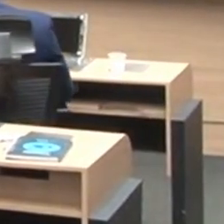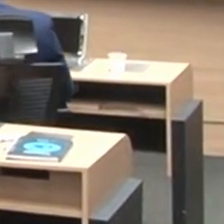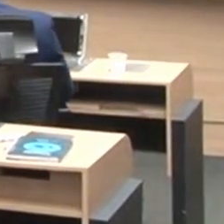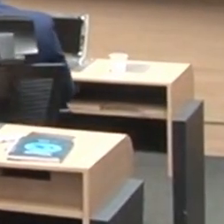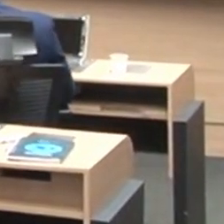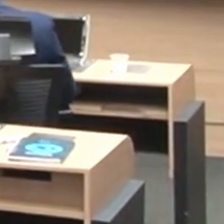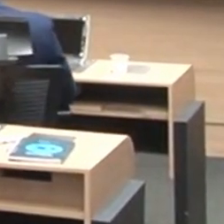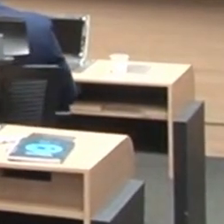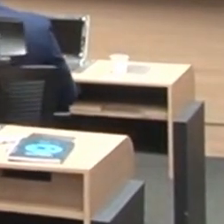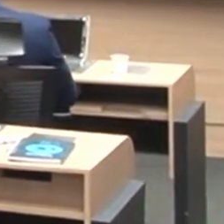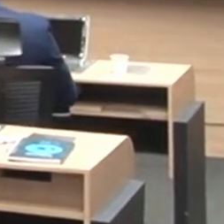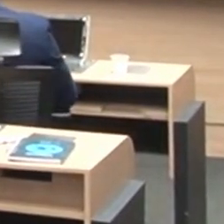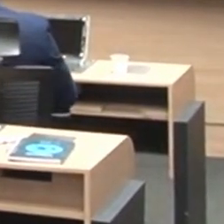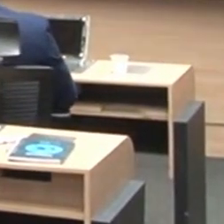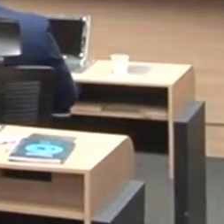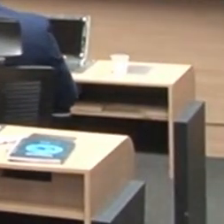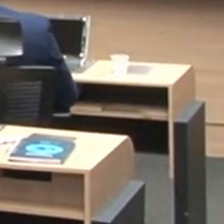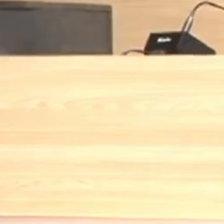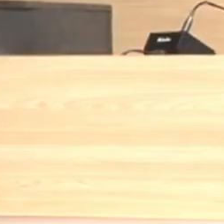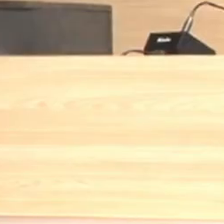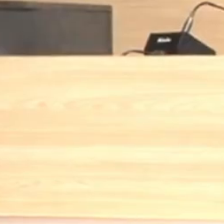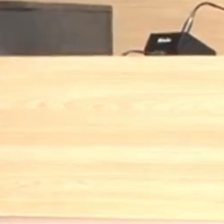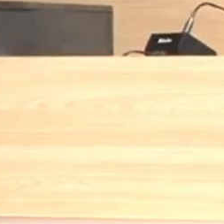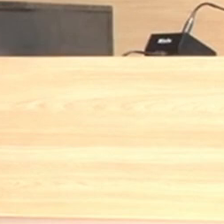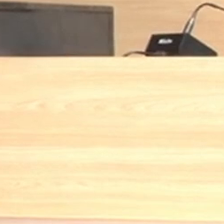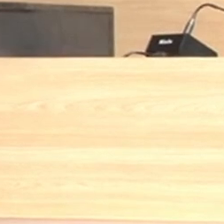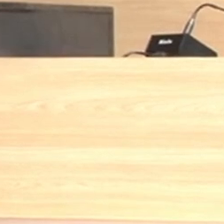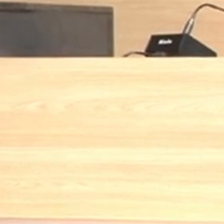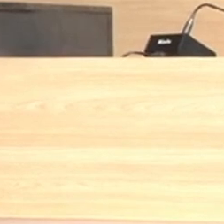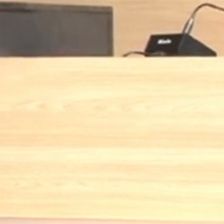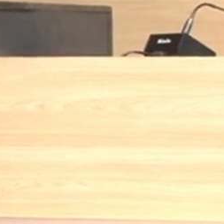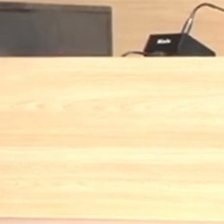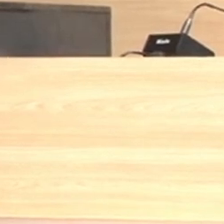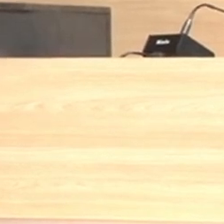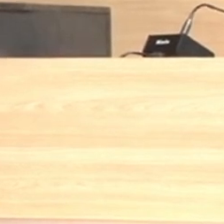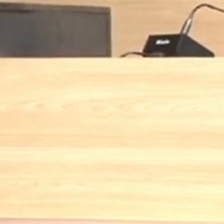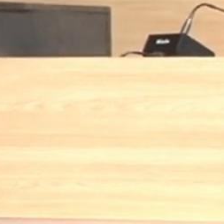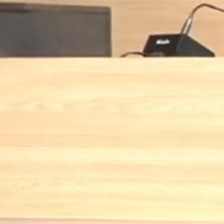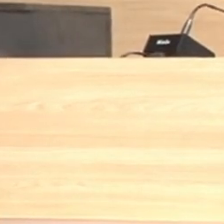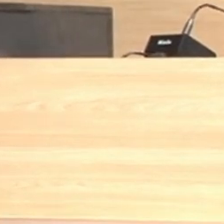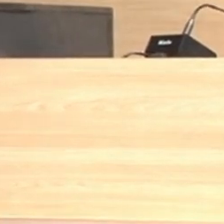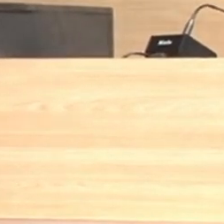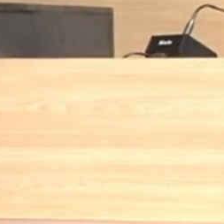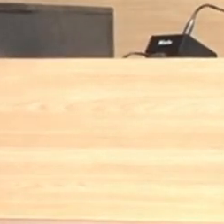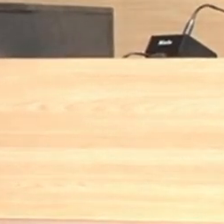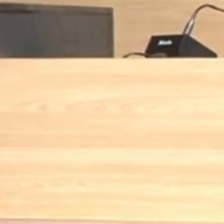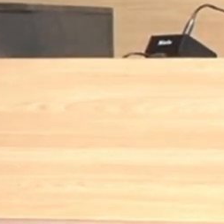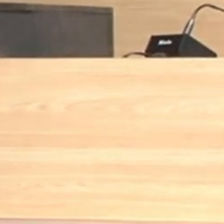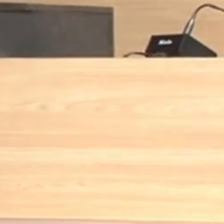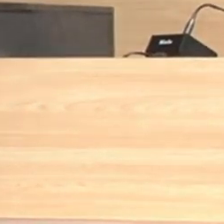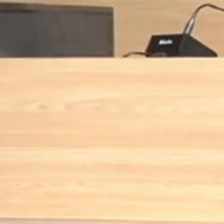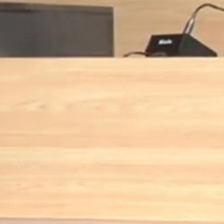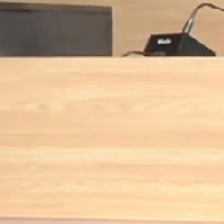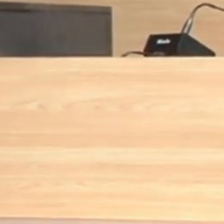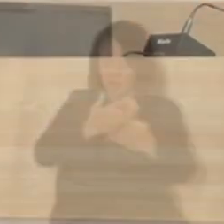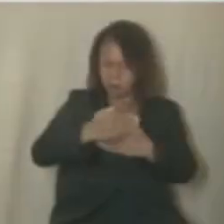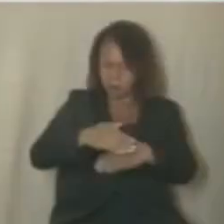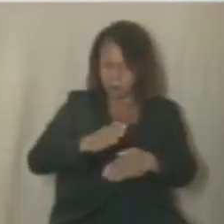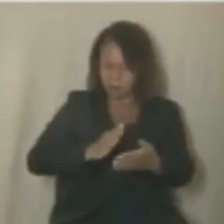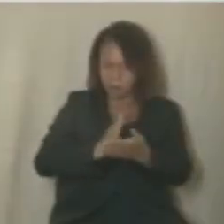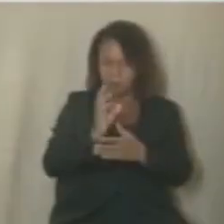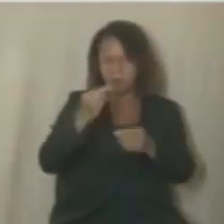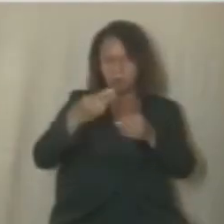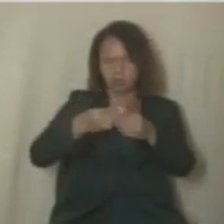de pontuação em concursos públicos municipais. A proposta foi comentada na tribuna do plenário pelo autor, o vereador Felipe Alecrim.